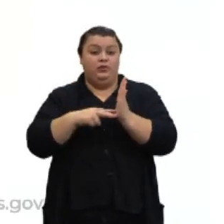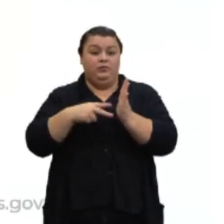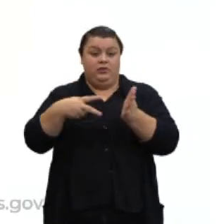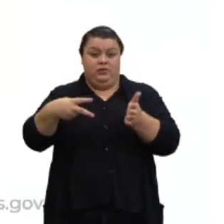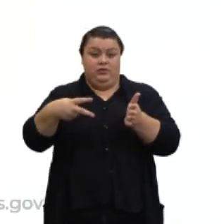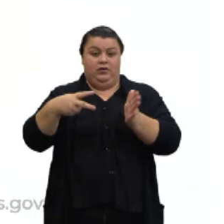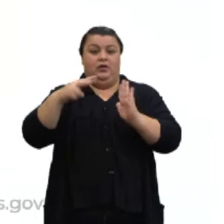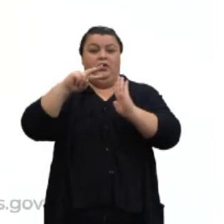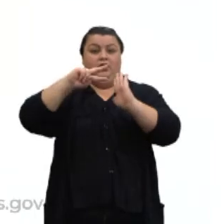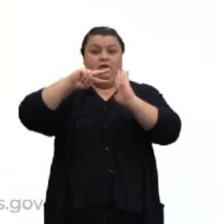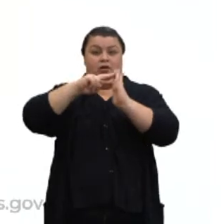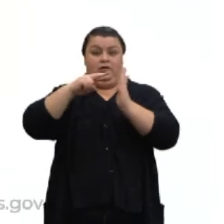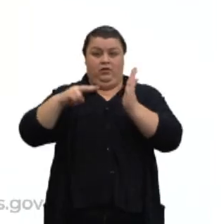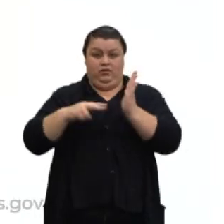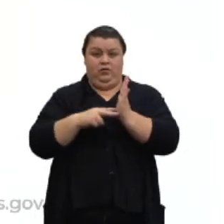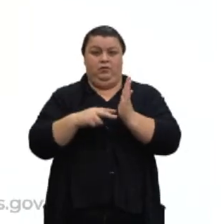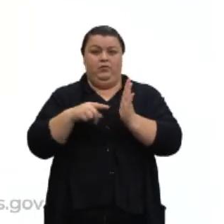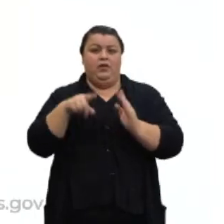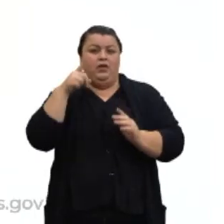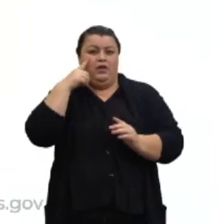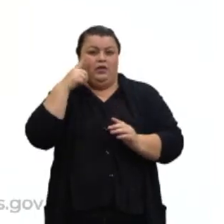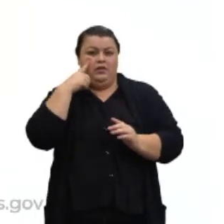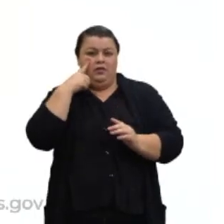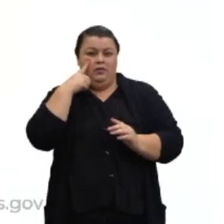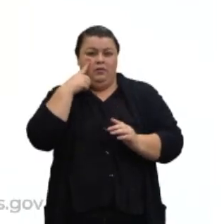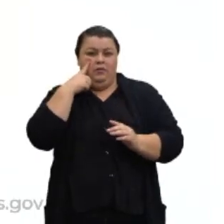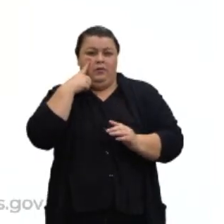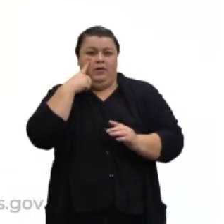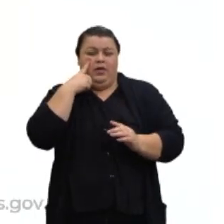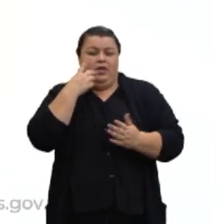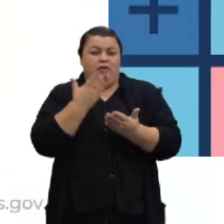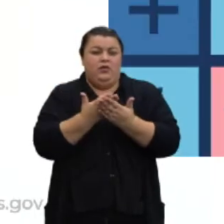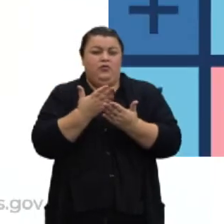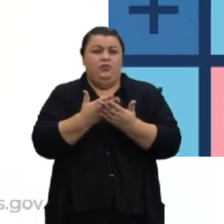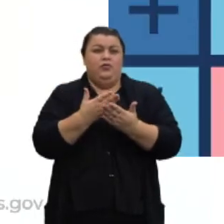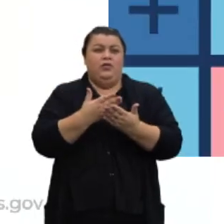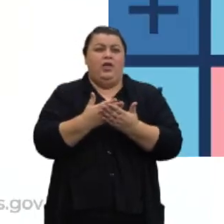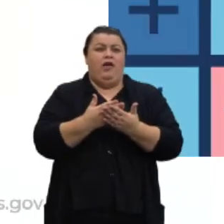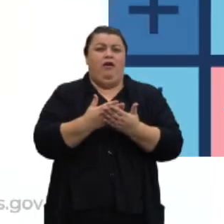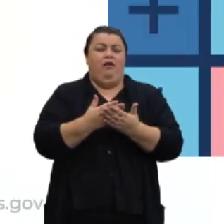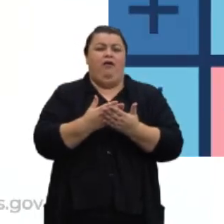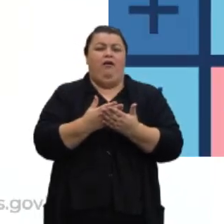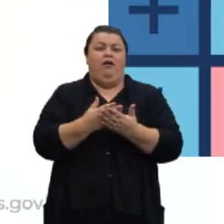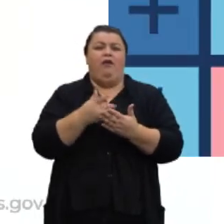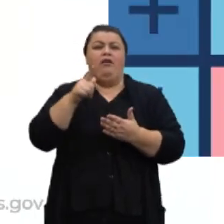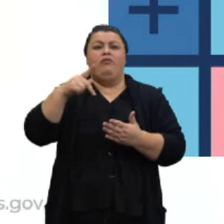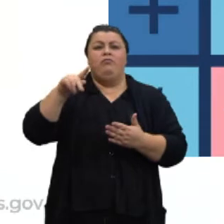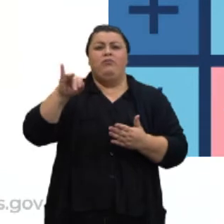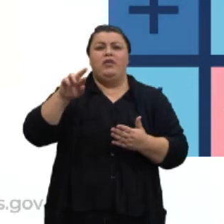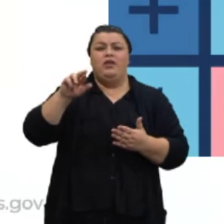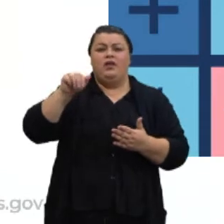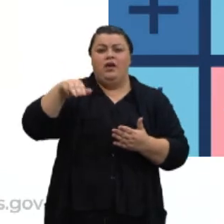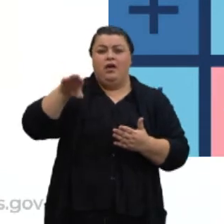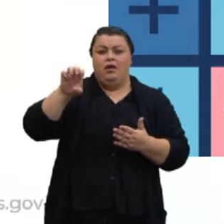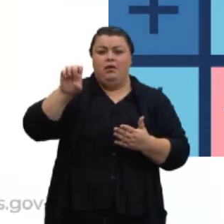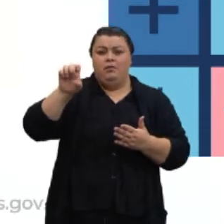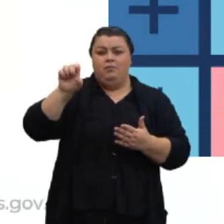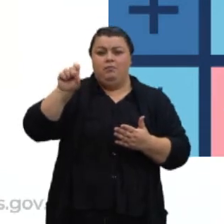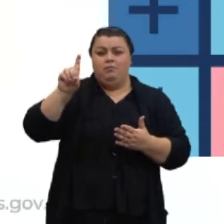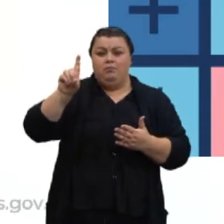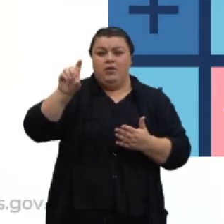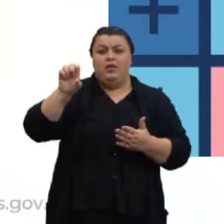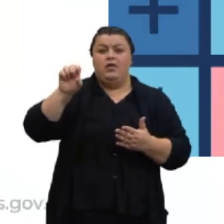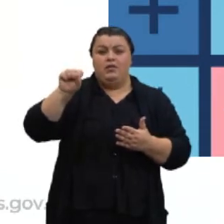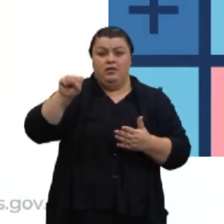e vamos ver se a gente consegue dar uma olhadinha nas pirâmides também. Então, quem são os prismas? São esses poliedros